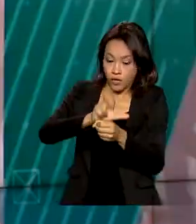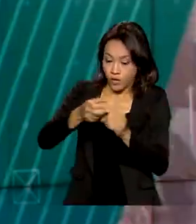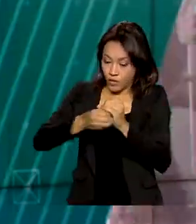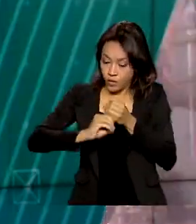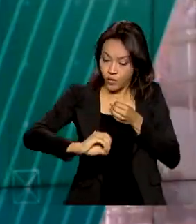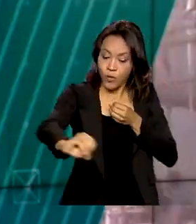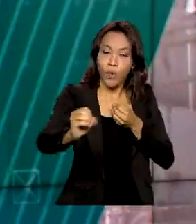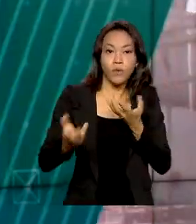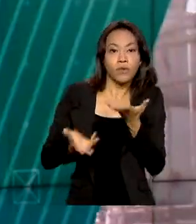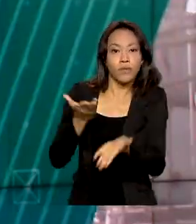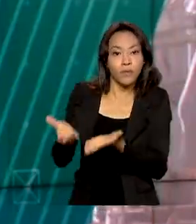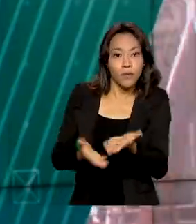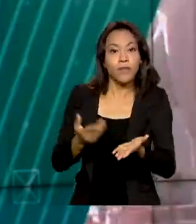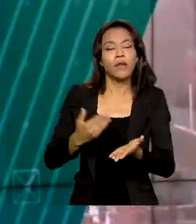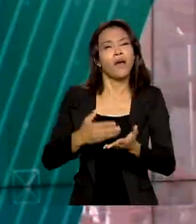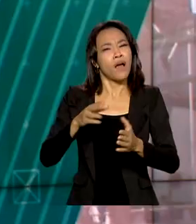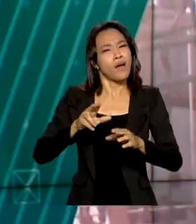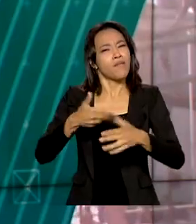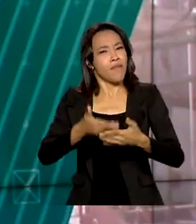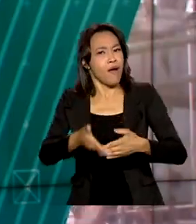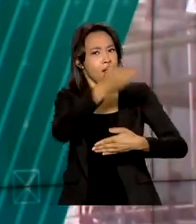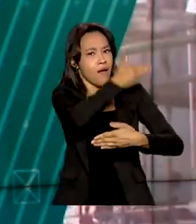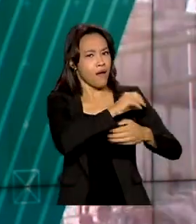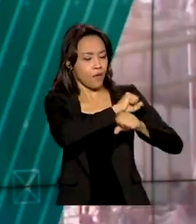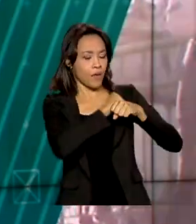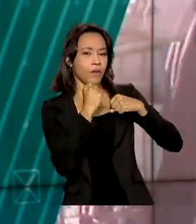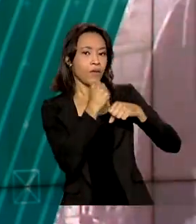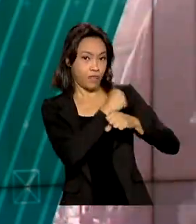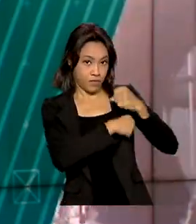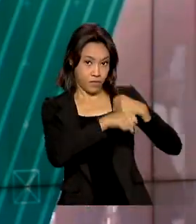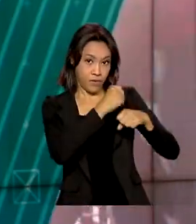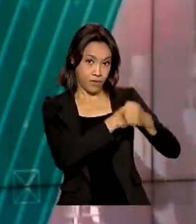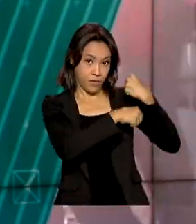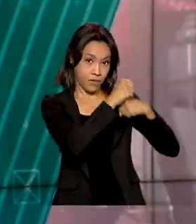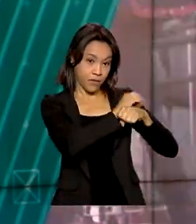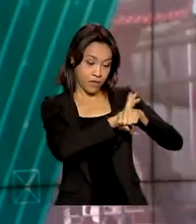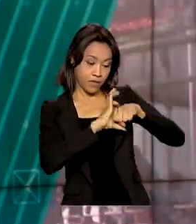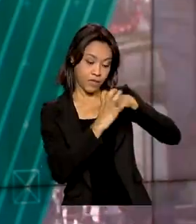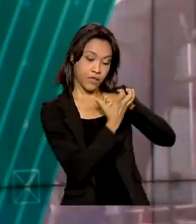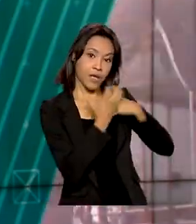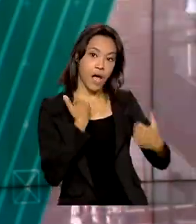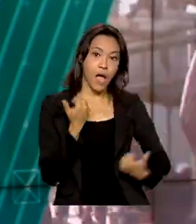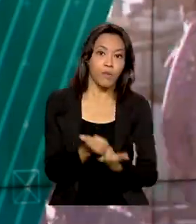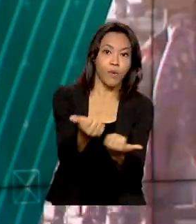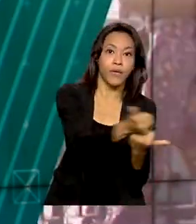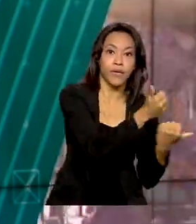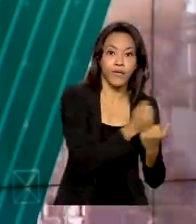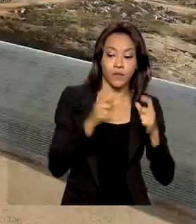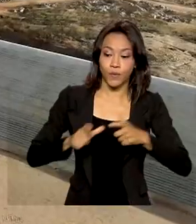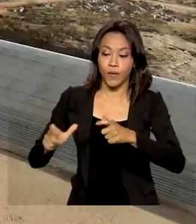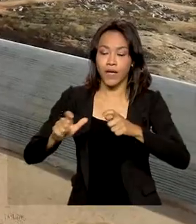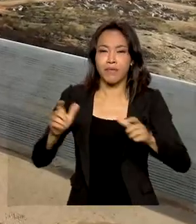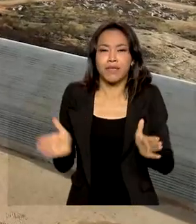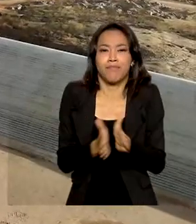pandemia, no ano passado, o governo federal conseguiu beneficiar principalmente as regiões mais carentes do país.